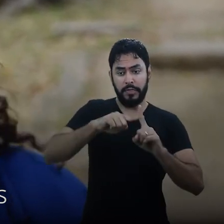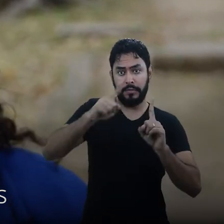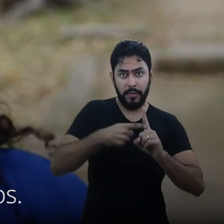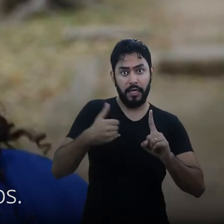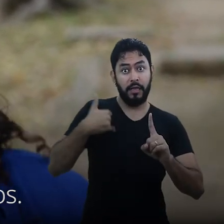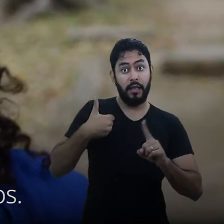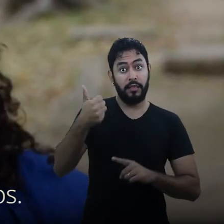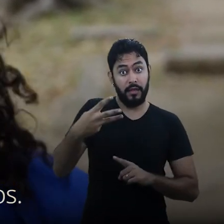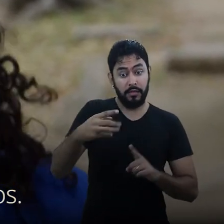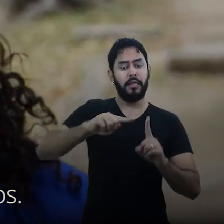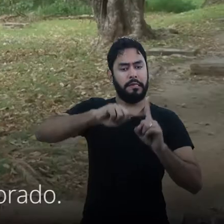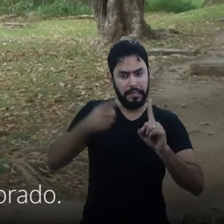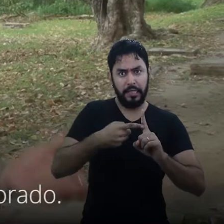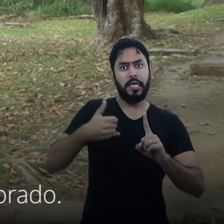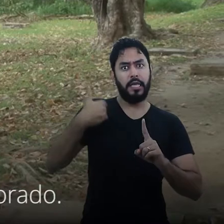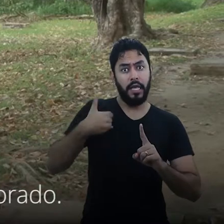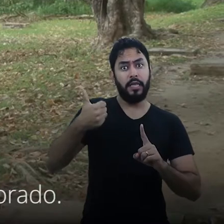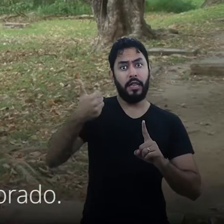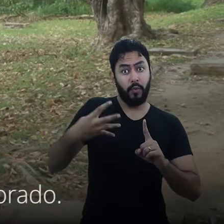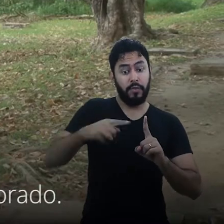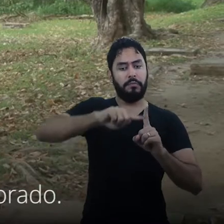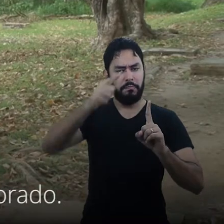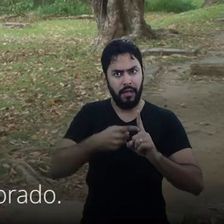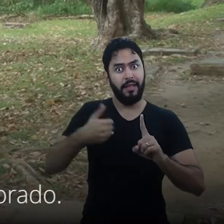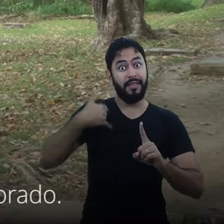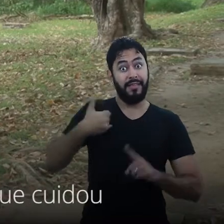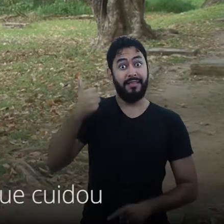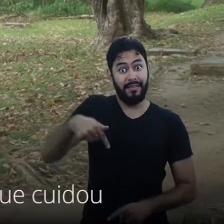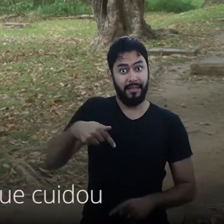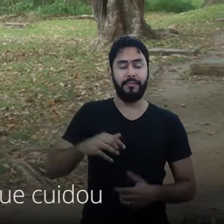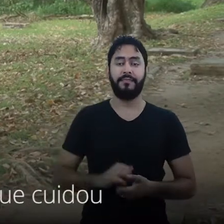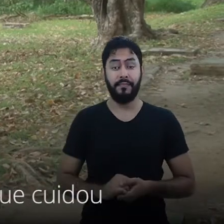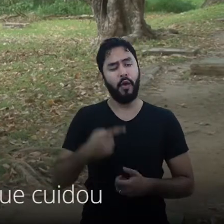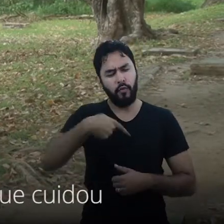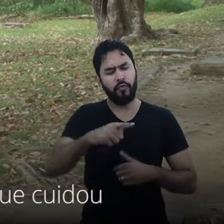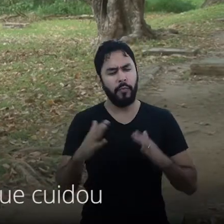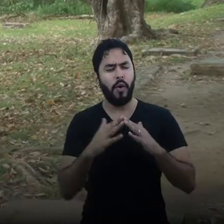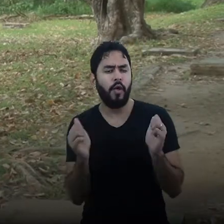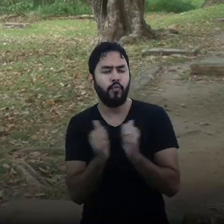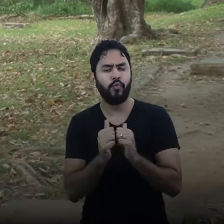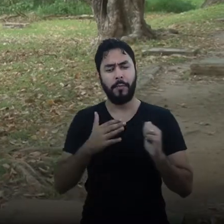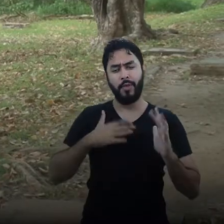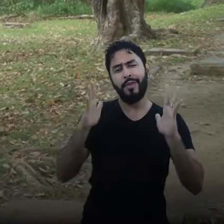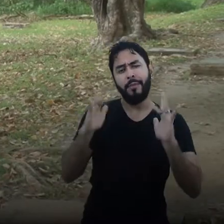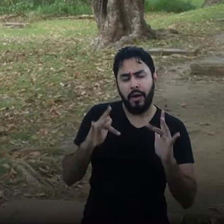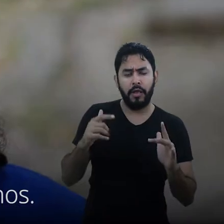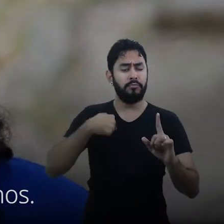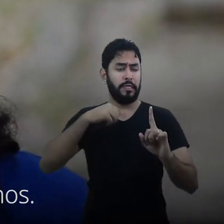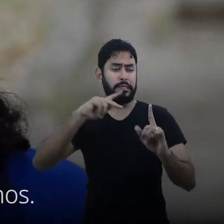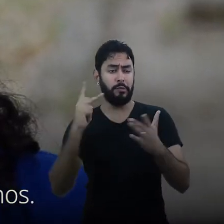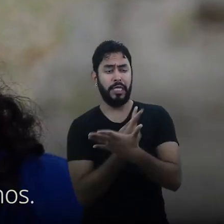anos e fui mãe com 17 anos. Eu fui morar com o namorado, aí engravidei, minha sogra que cuidou de mim e tudo,